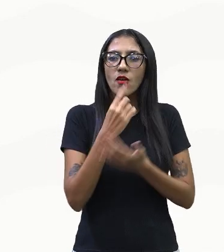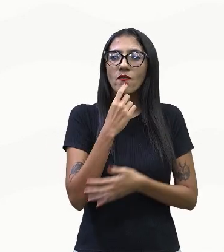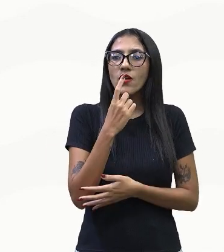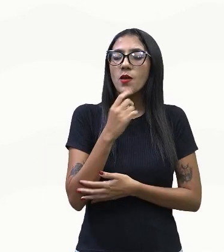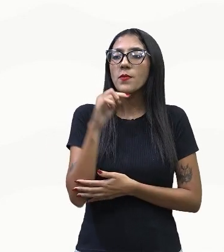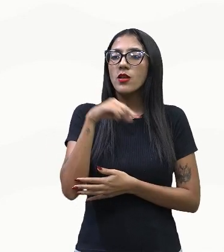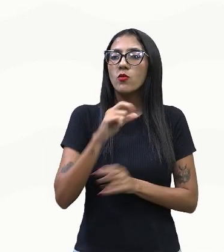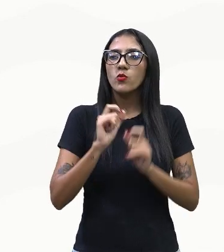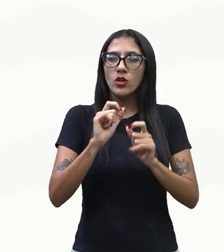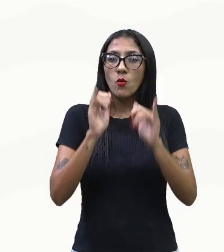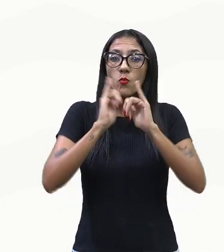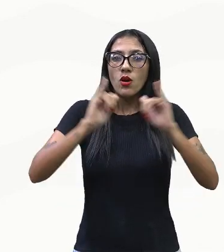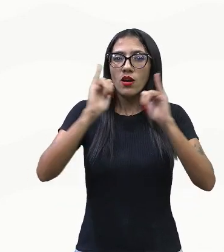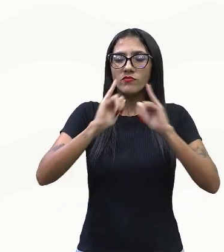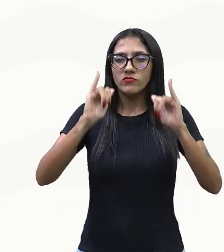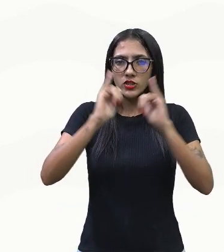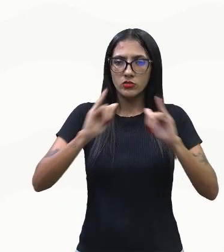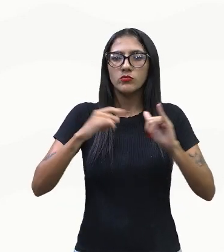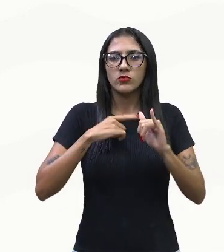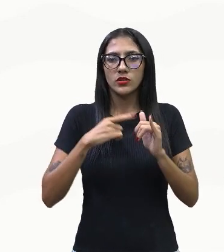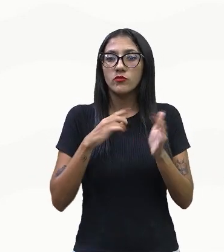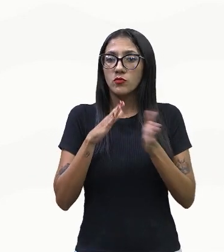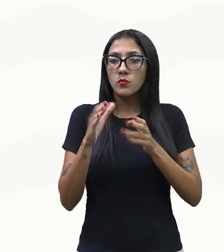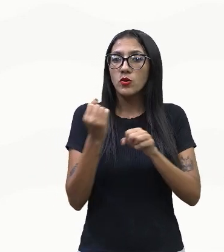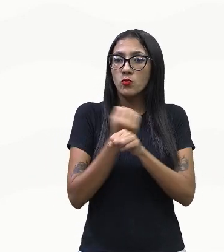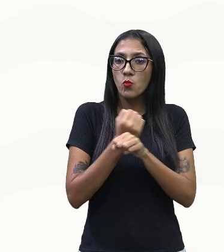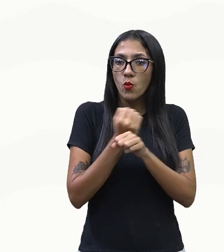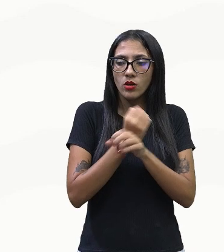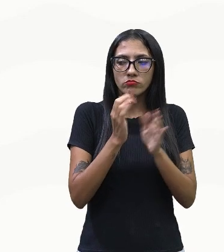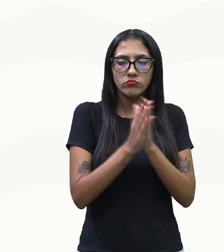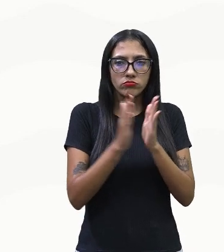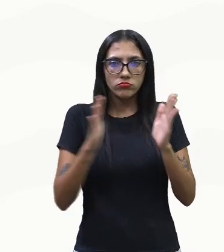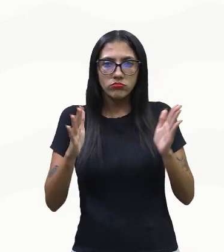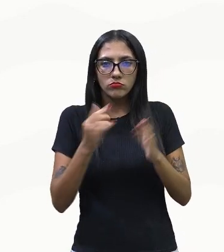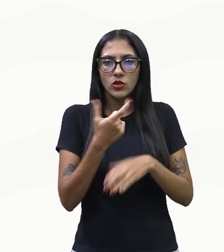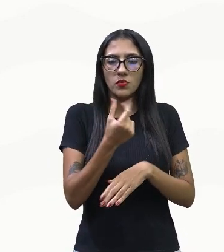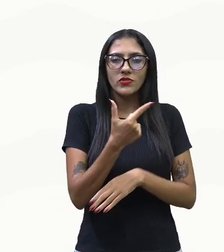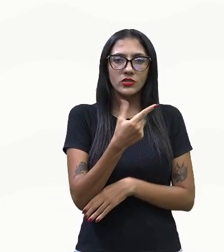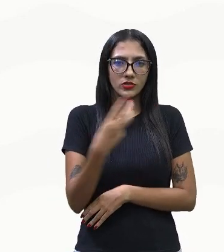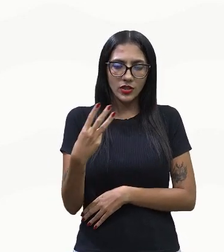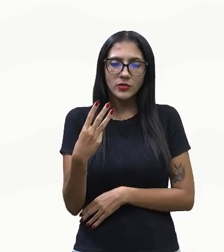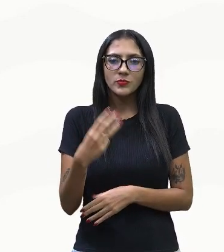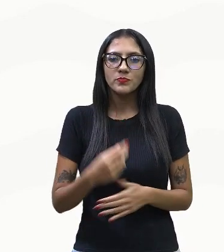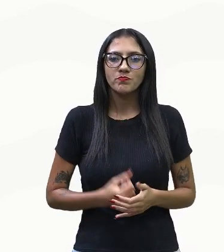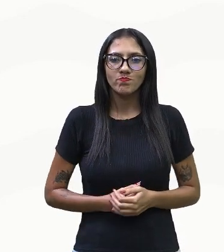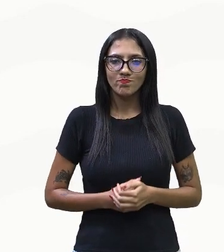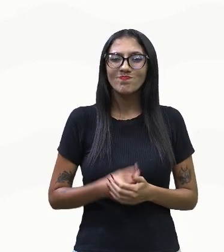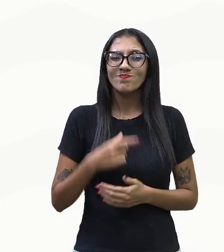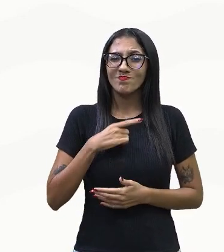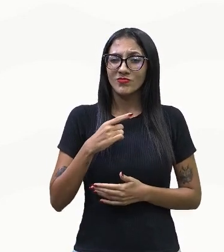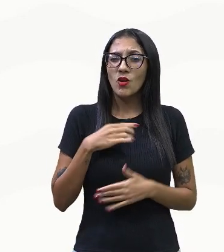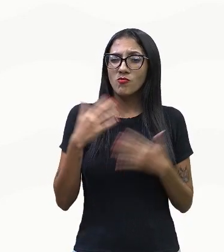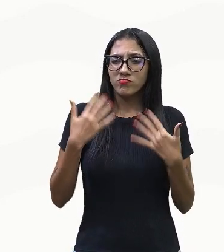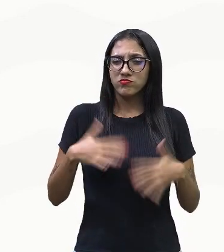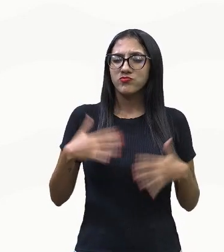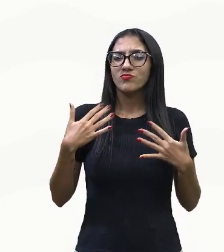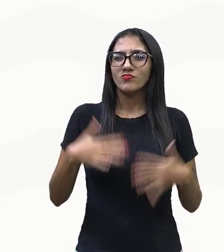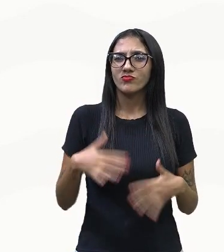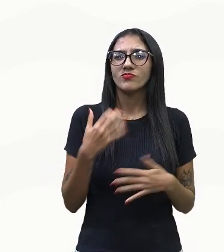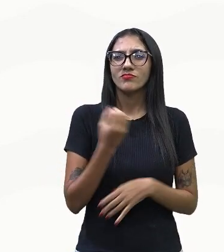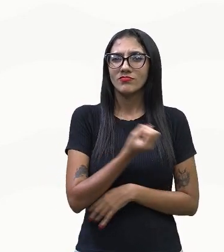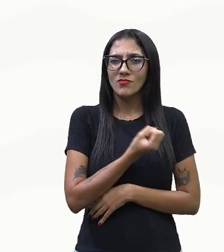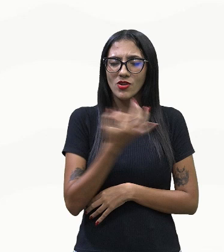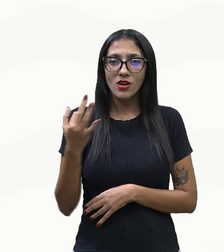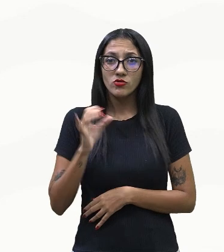foram alertas que ocorreram ao longo do ano de 2023. E que foi um total grande, no total da